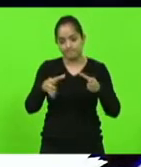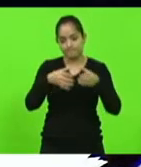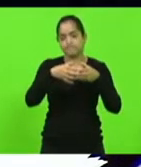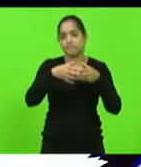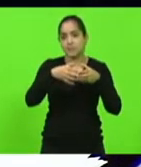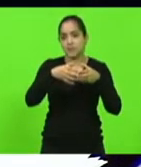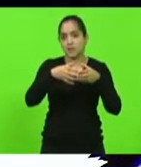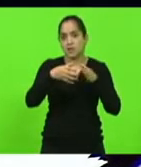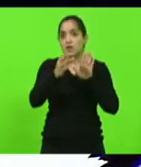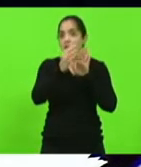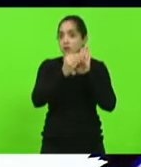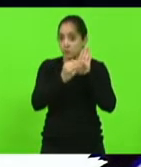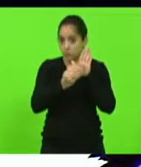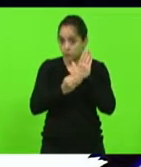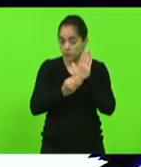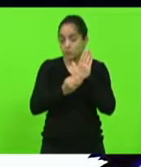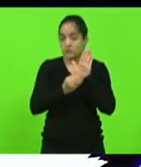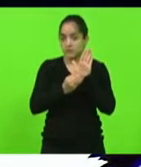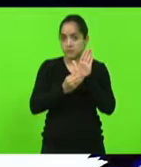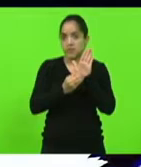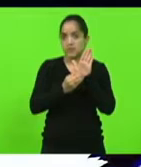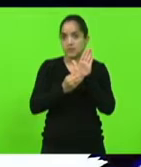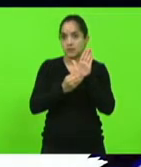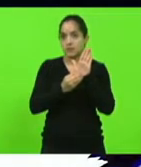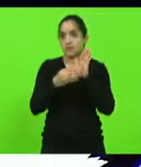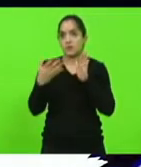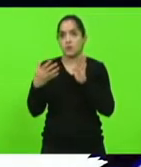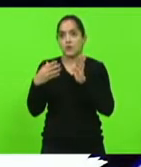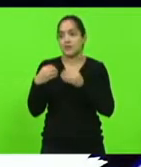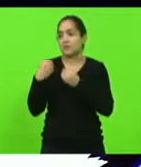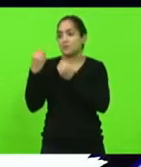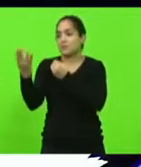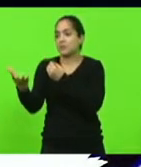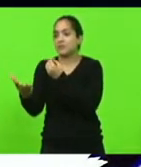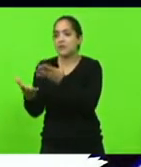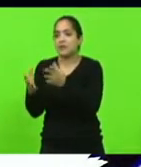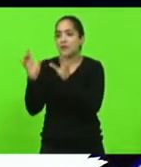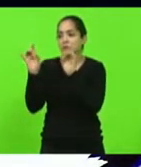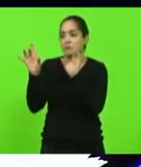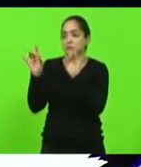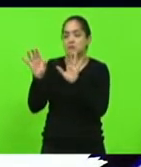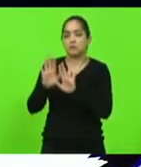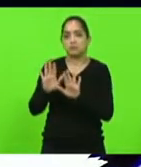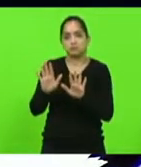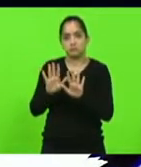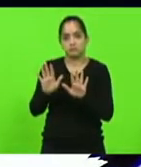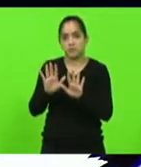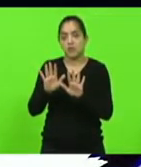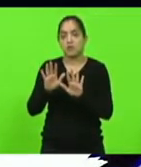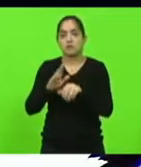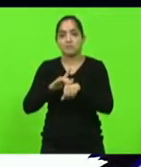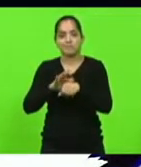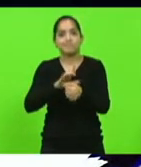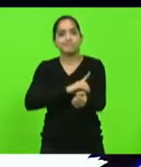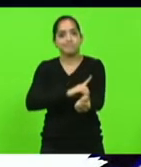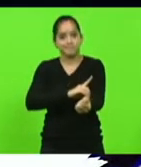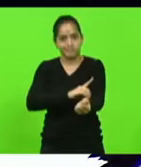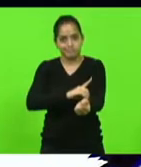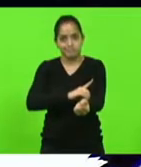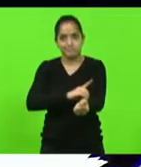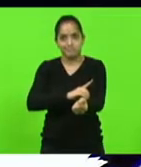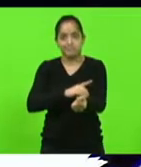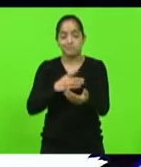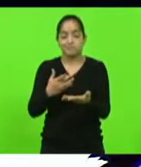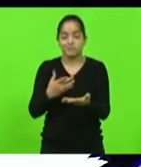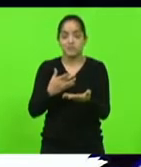incluí-lo também não é dar um privilégio. Aliás, quem tem diabetes realmente vive essa